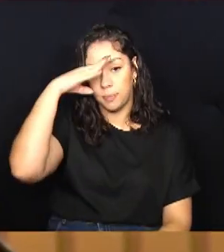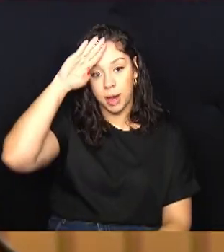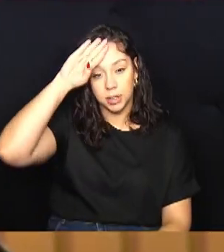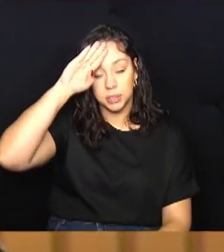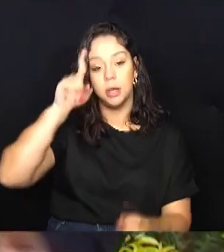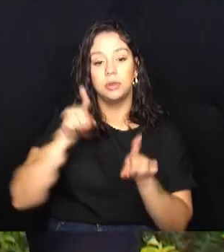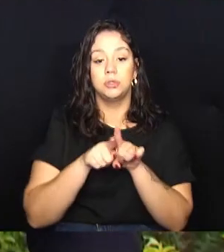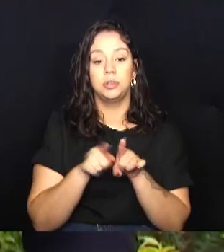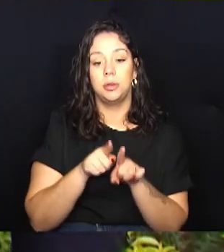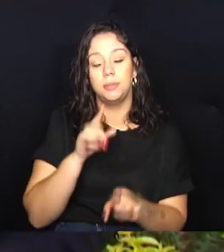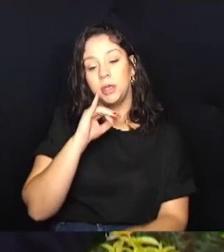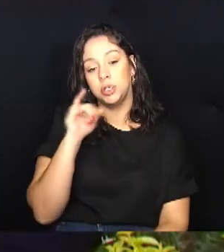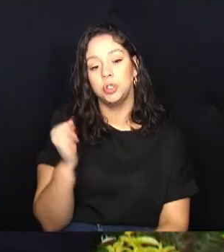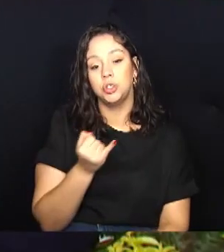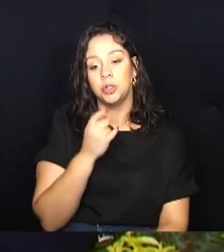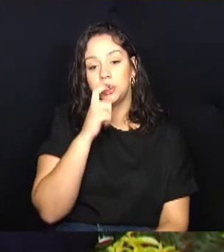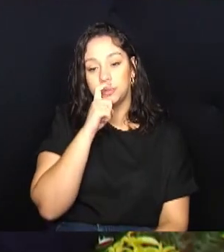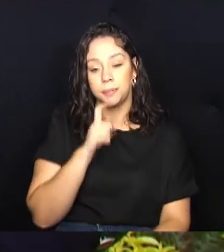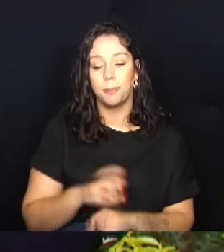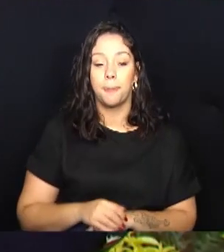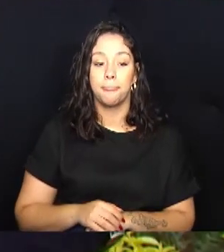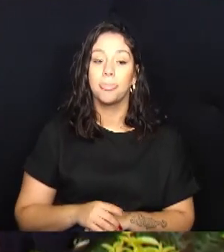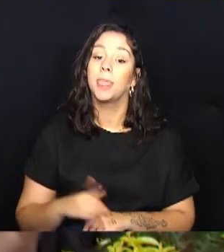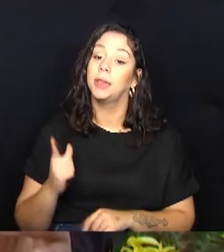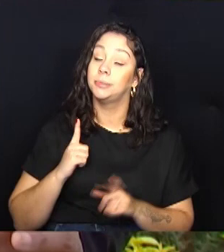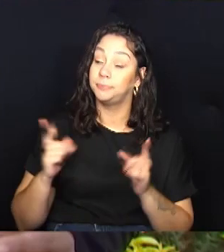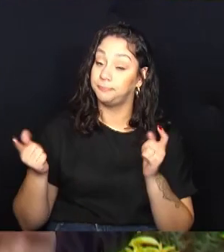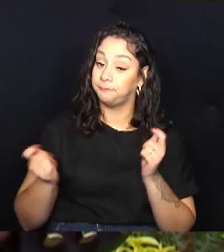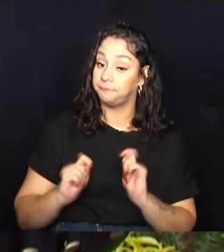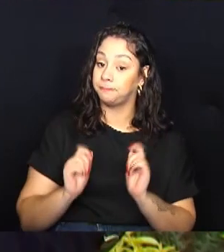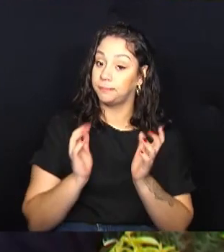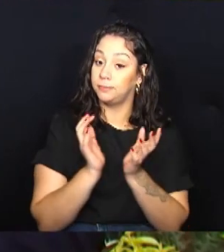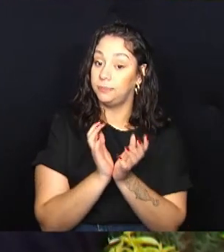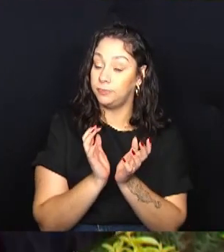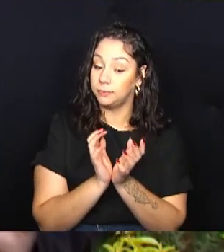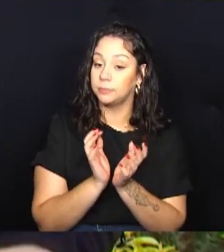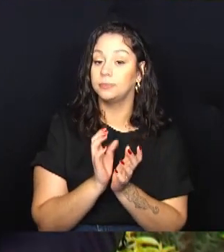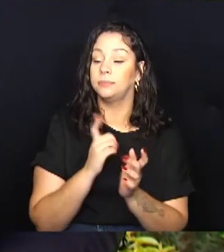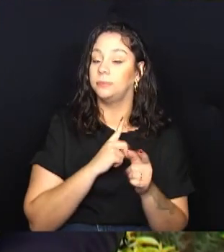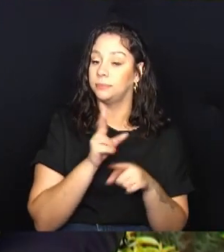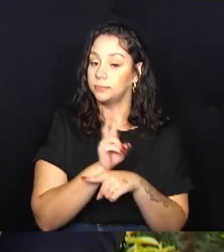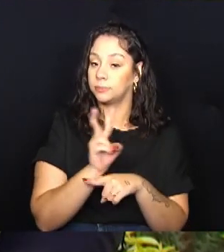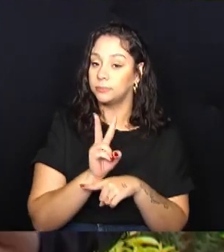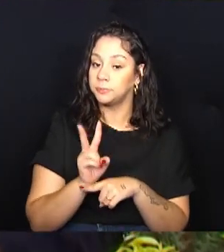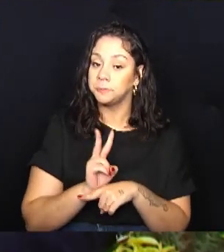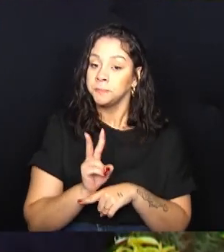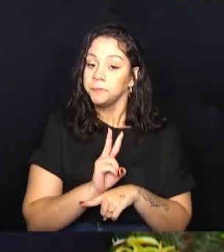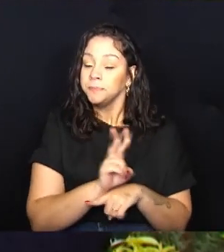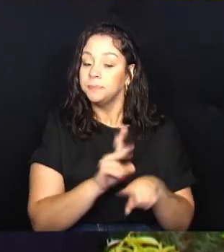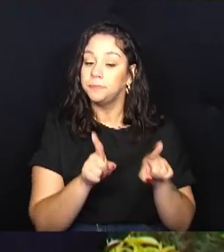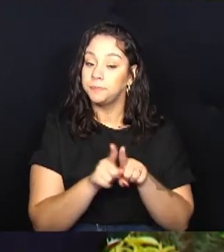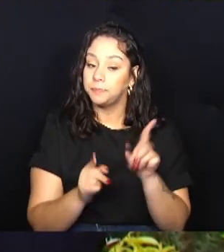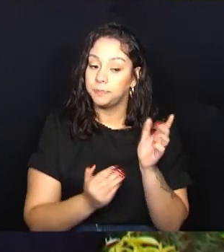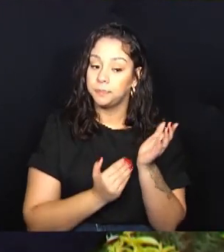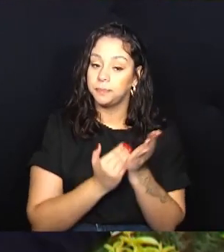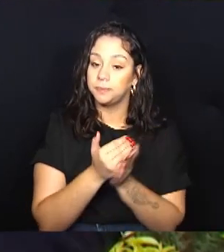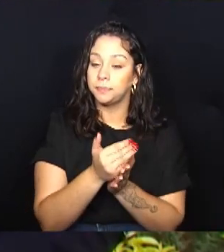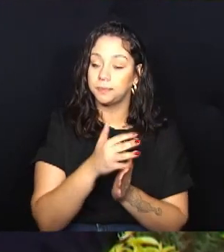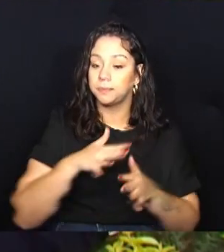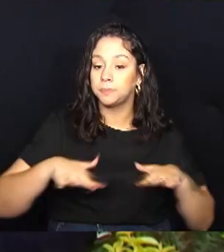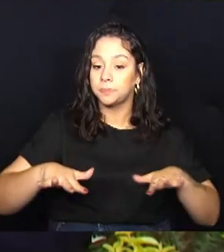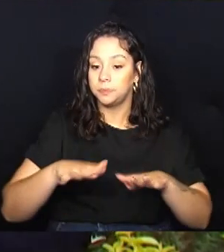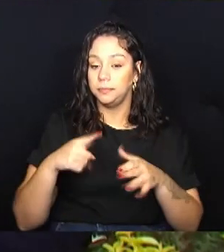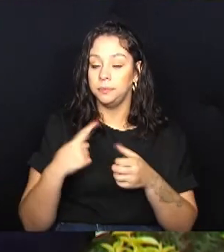Jorge Schneider. Entre as competências da comissão, está fiscalizar e implementar, no âmbito municipal,